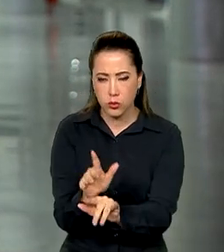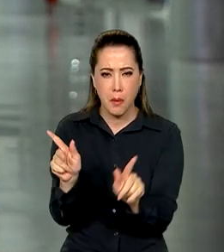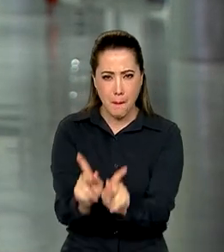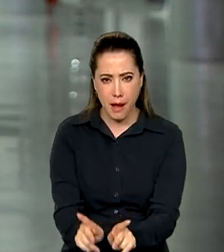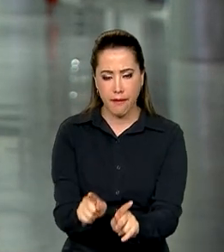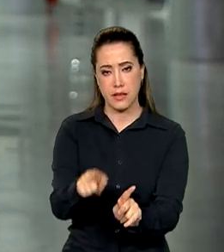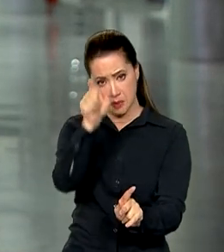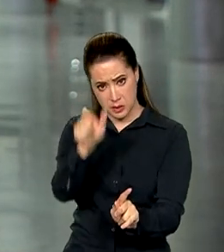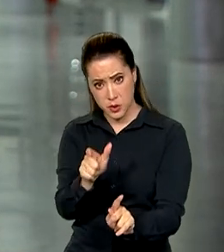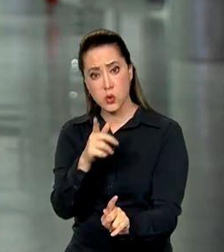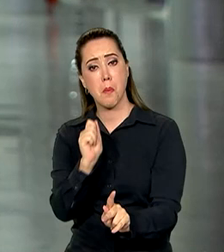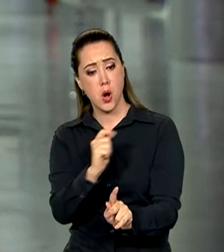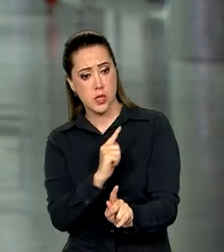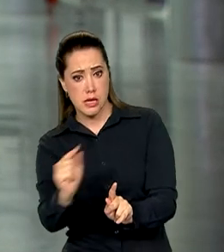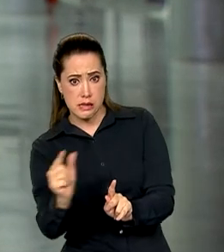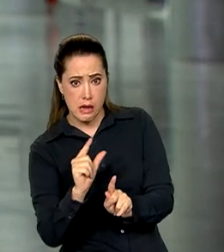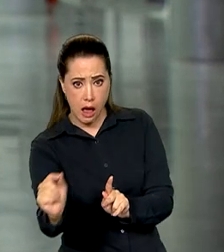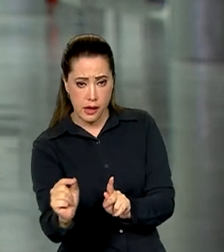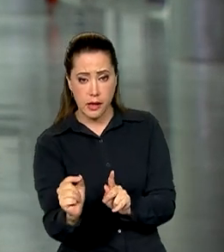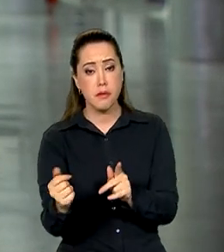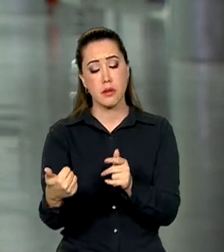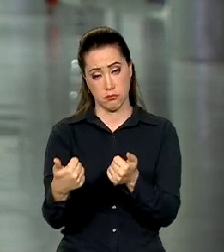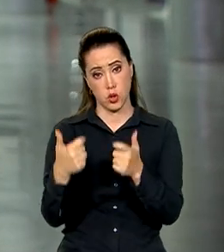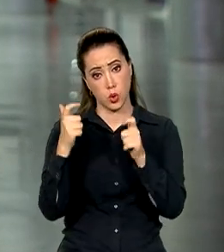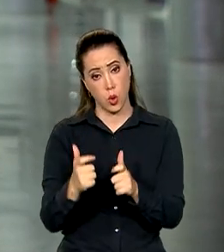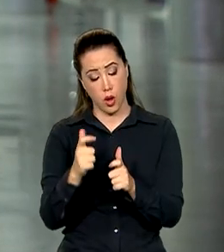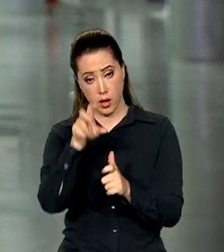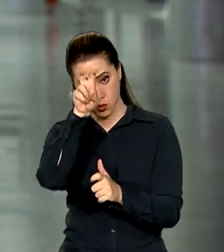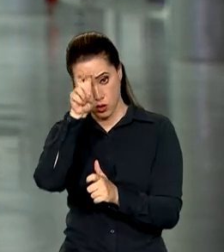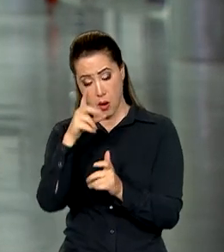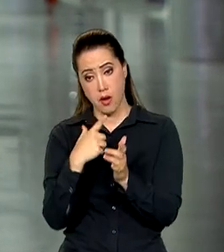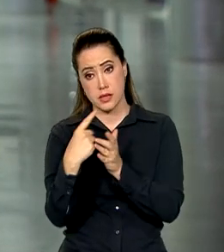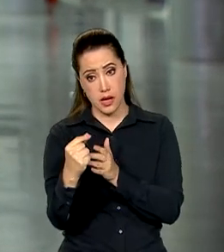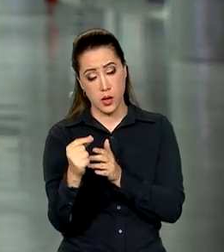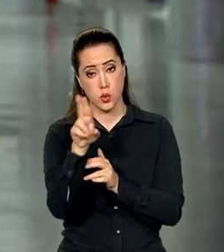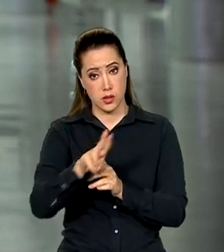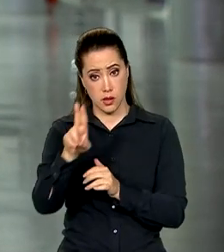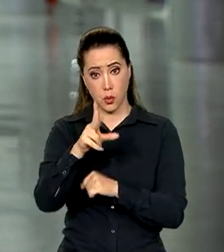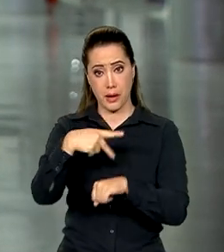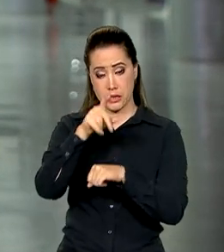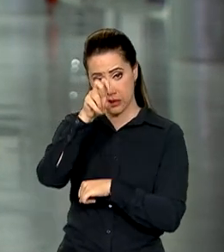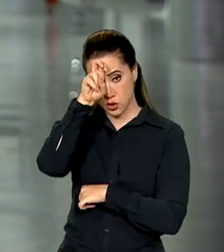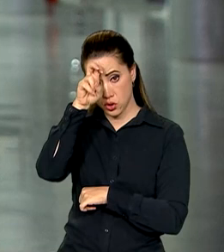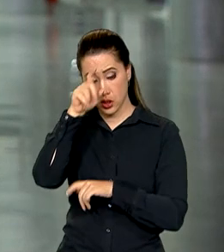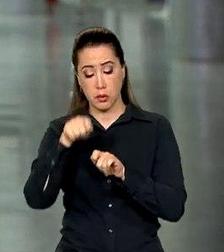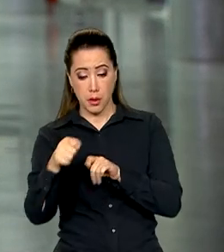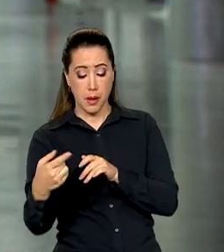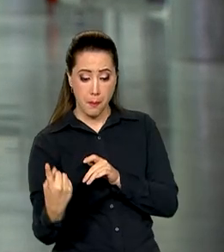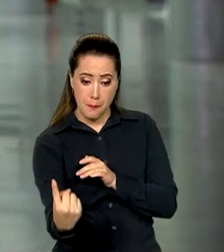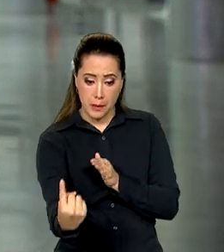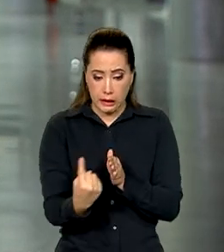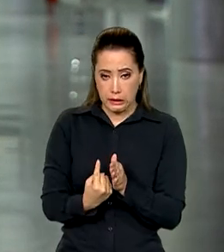estrangeiros possam sair pela fronteira do Egito e também para a entrada de alimentos e remédios e para a